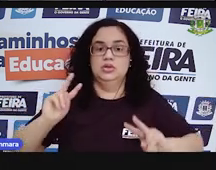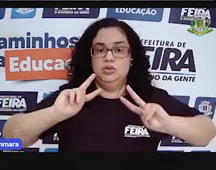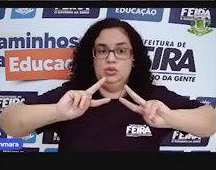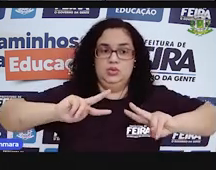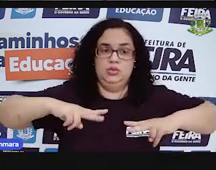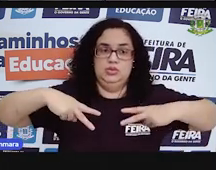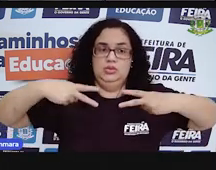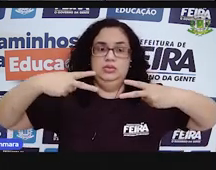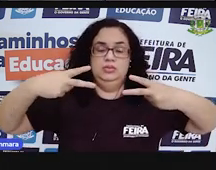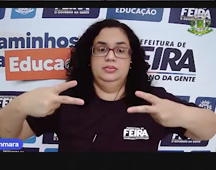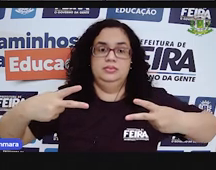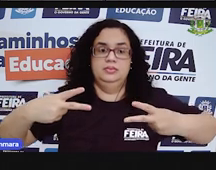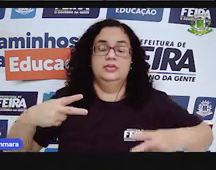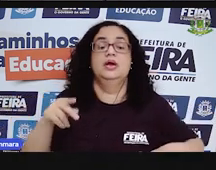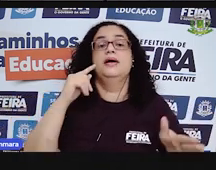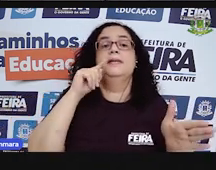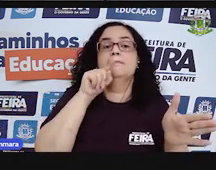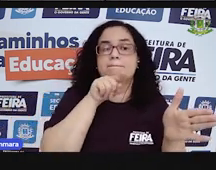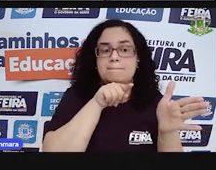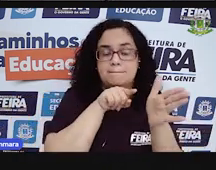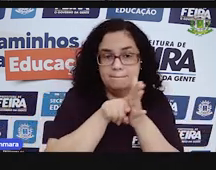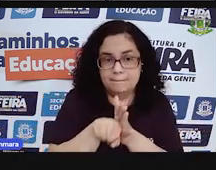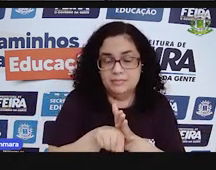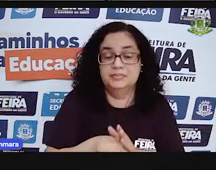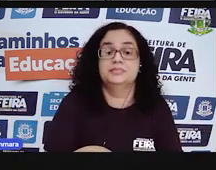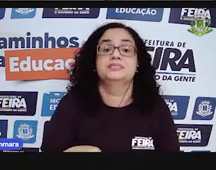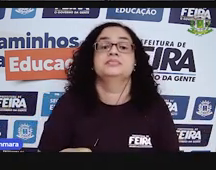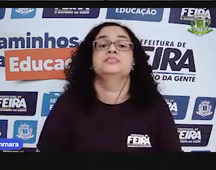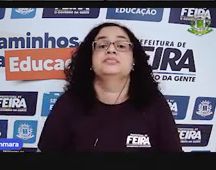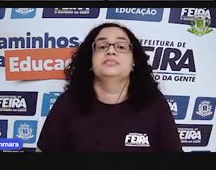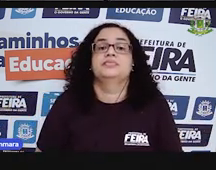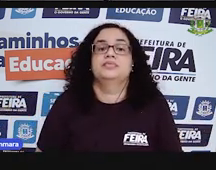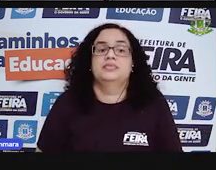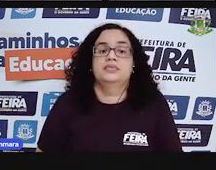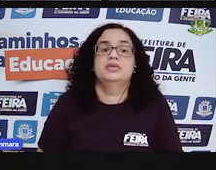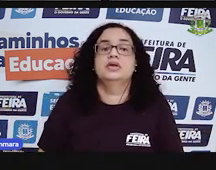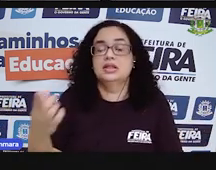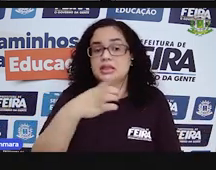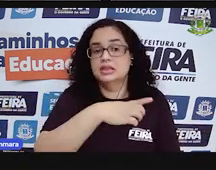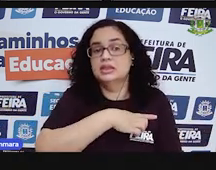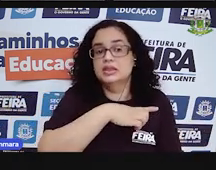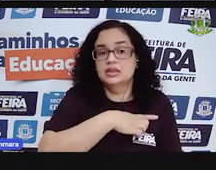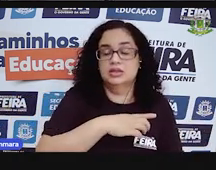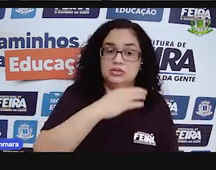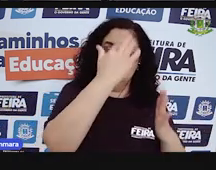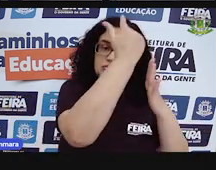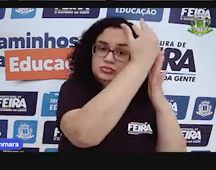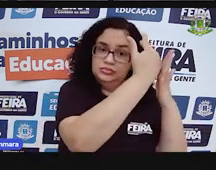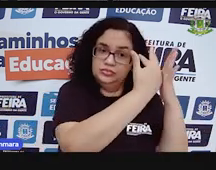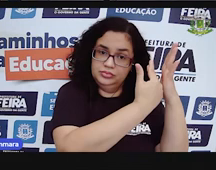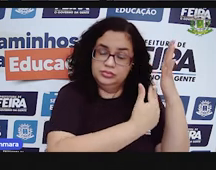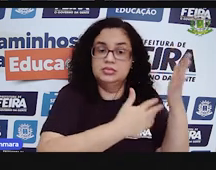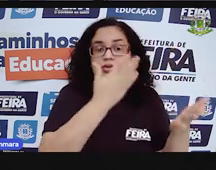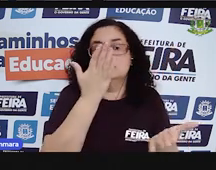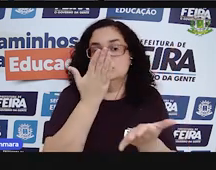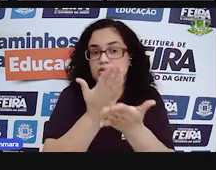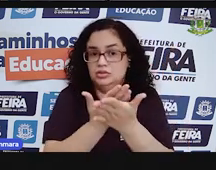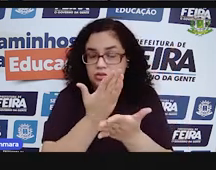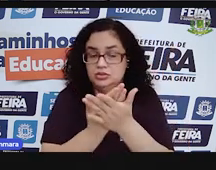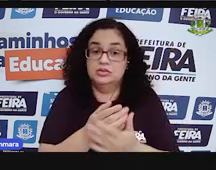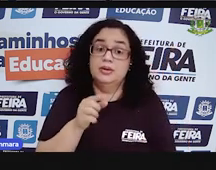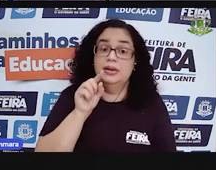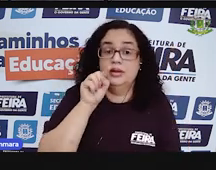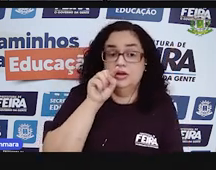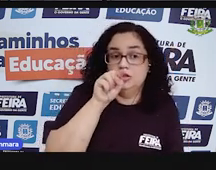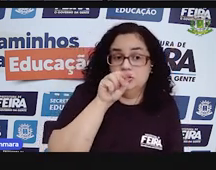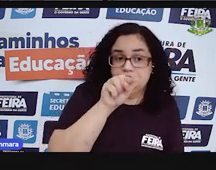links dessas perguntinhas, desses testezinhos, vão estar aí na descrição da aula, é só você clicar,